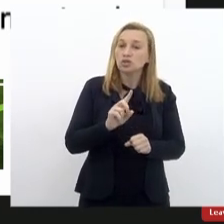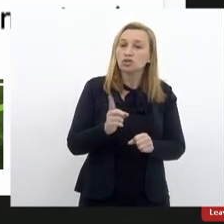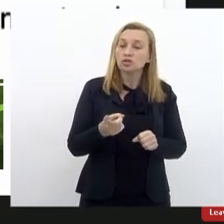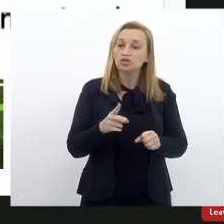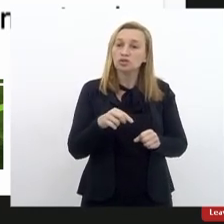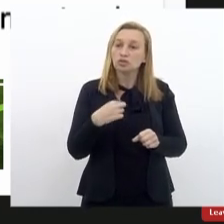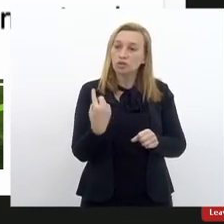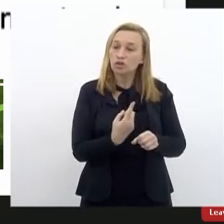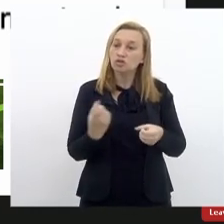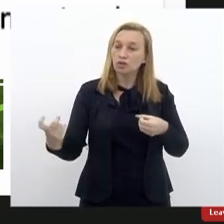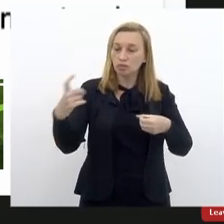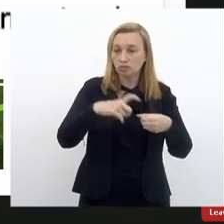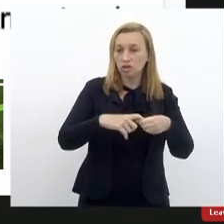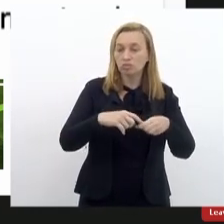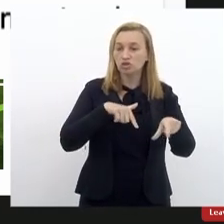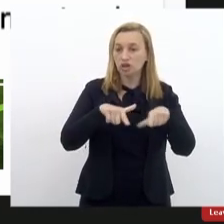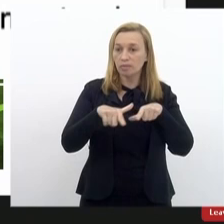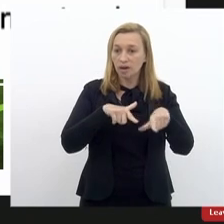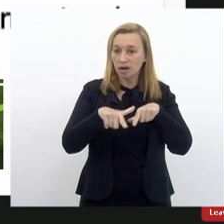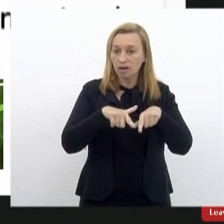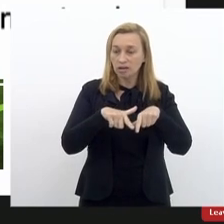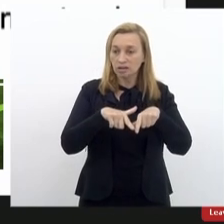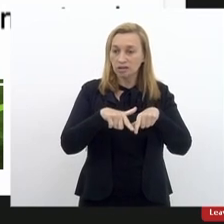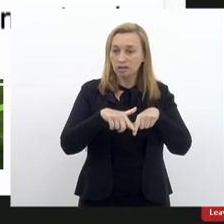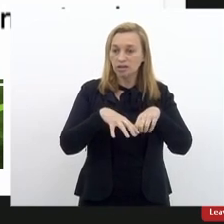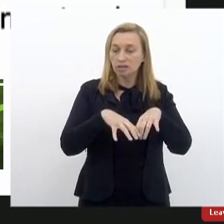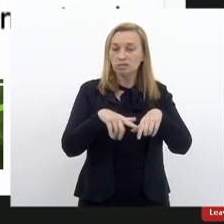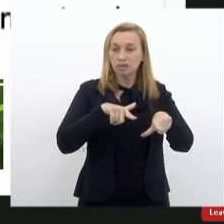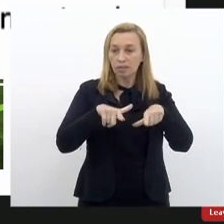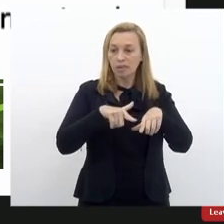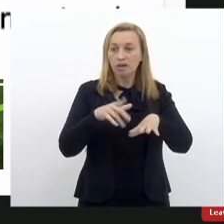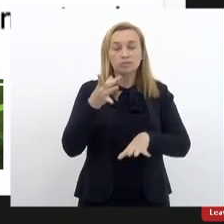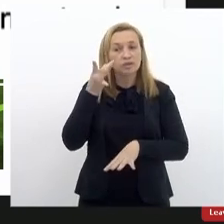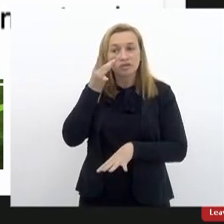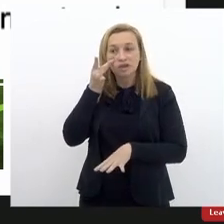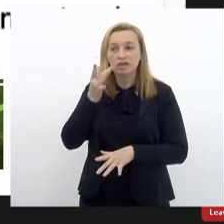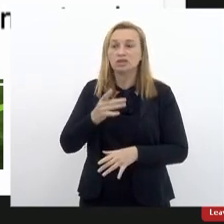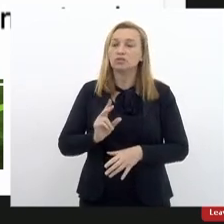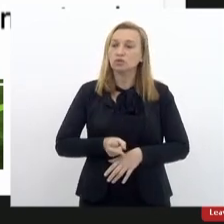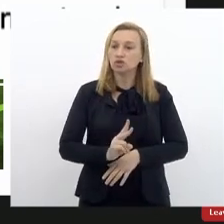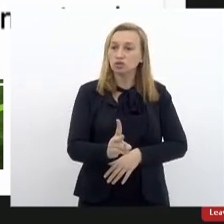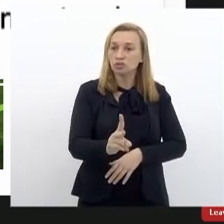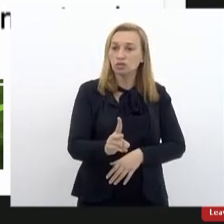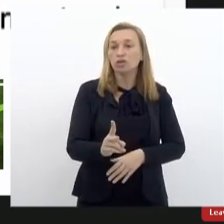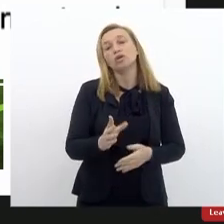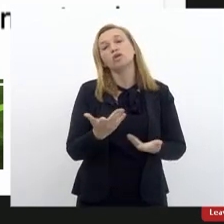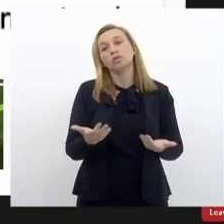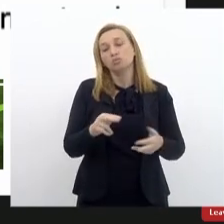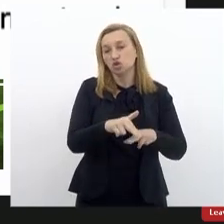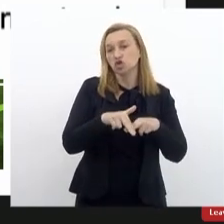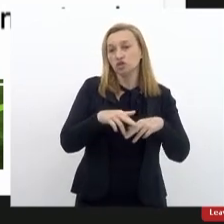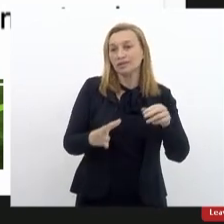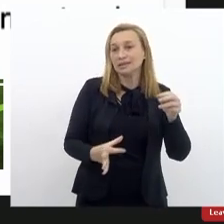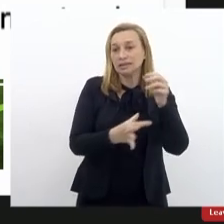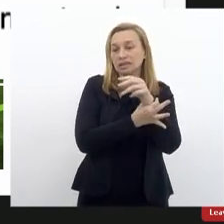trabalhos, o retorno das atividades presenciais e mantivemos, por uma questão de segurança,